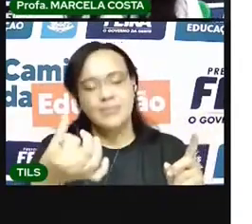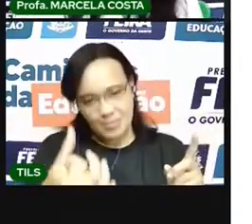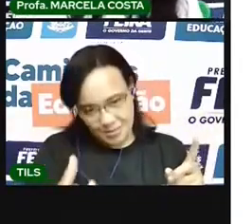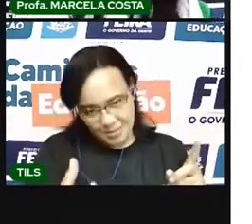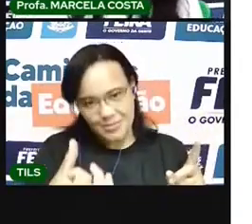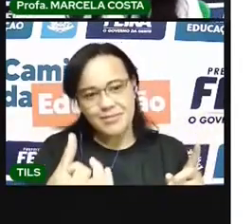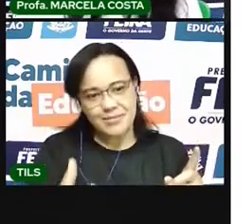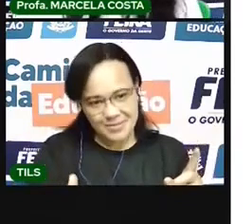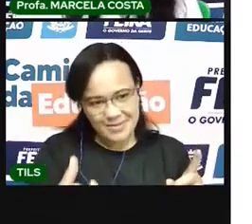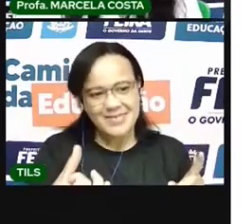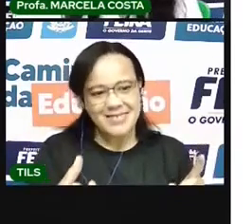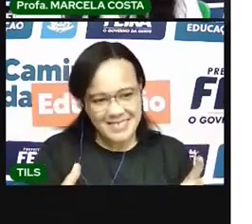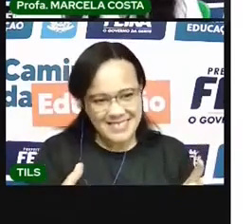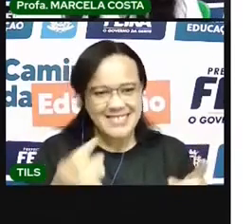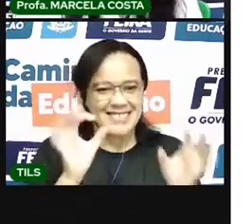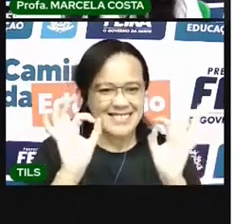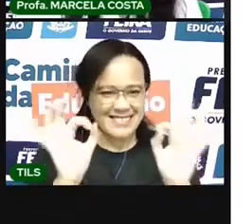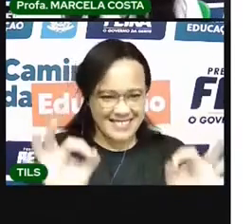6, né?